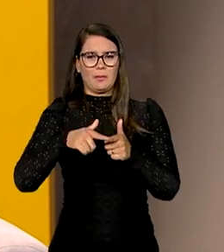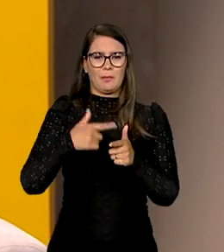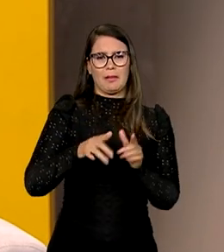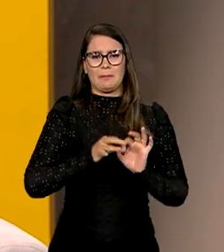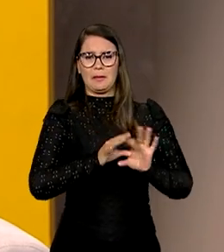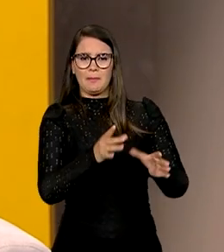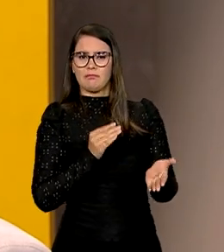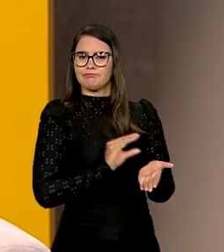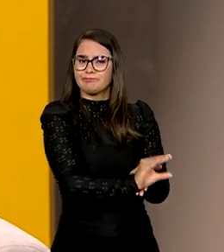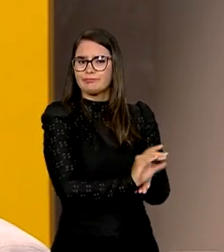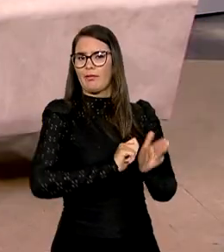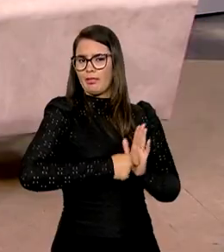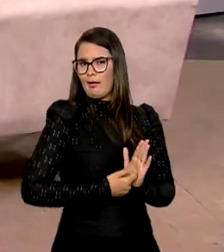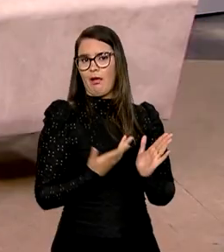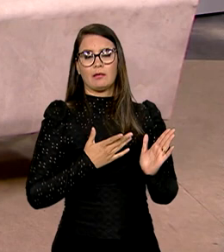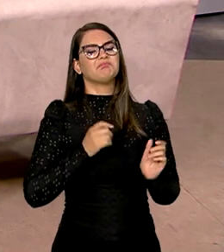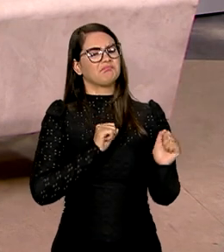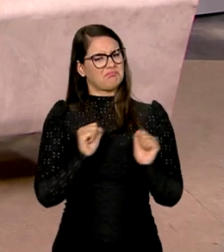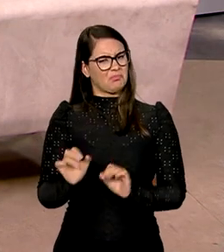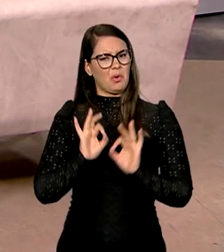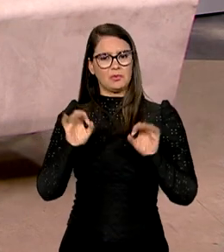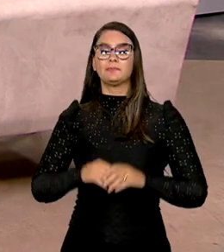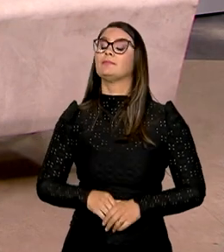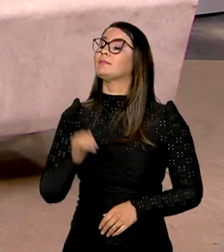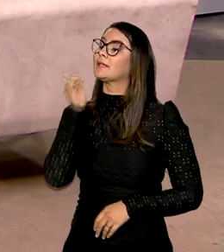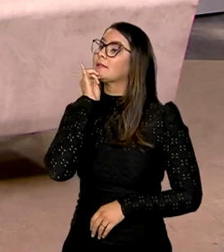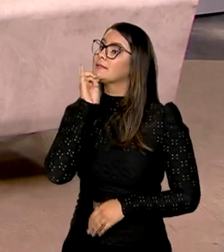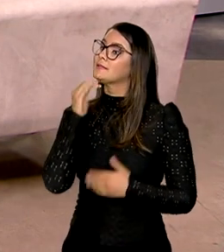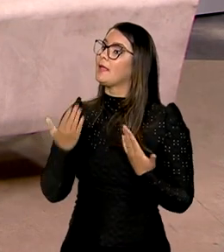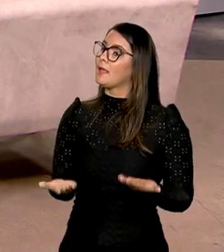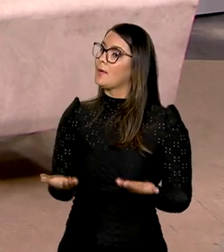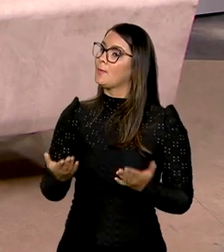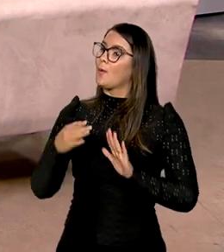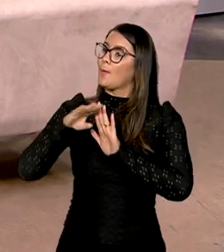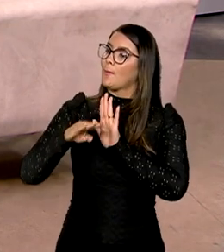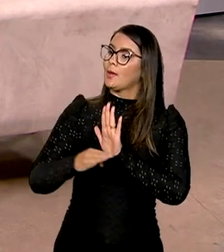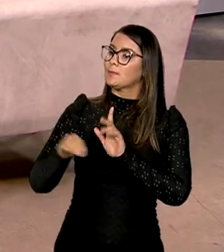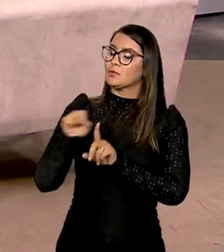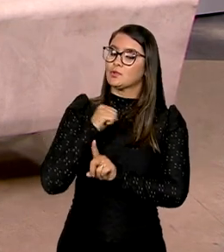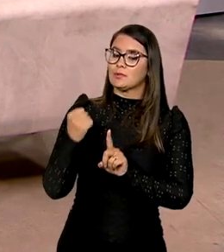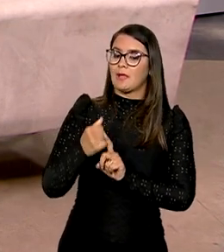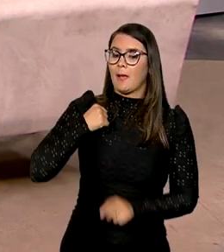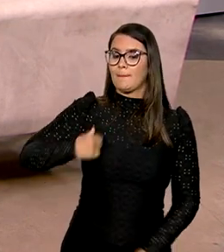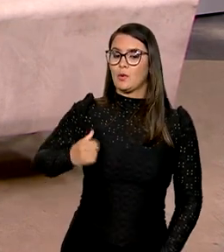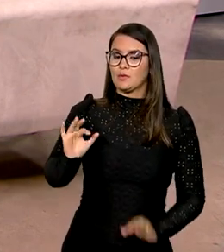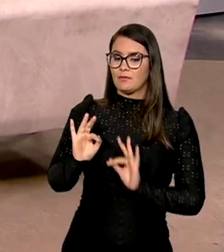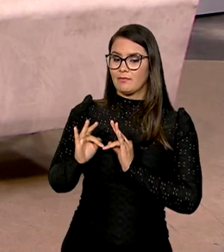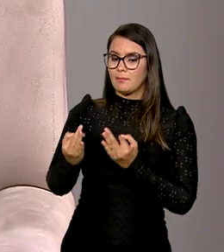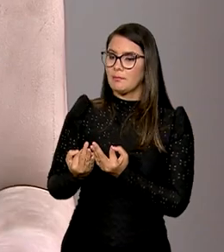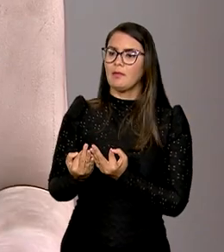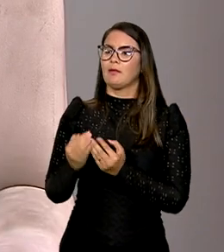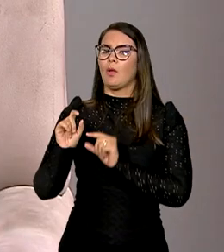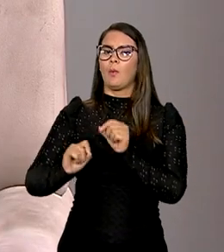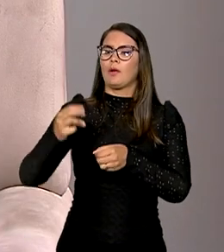liberação de recursos. É muito potente, Roberto. Vamos dar um exemplo aí, os programas sociais como o Bolsa Família, o